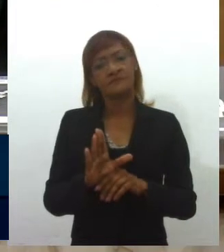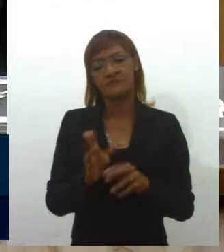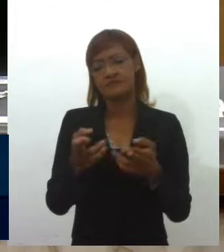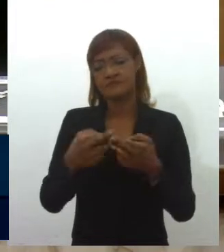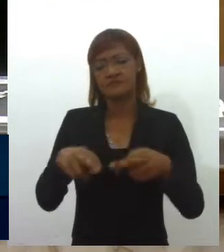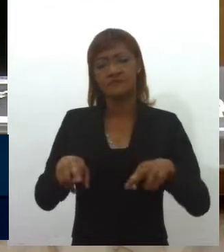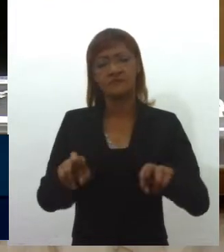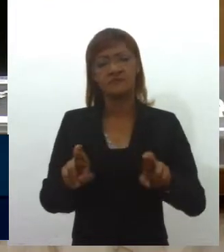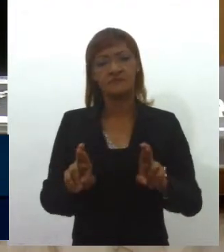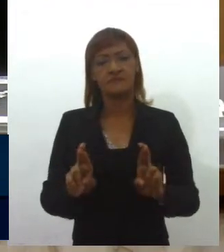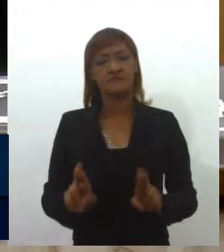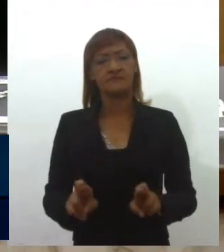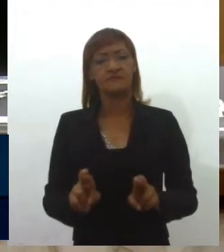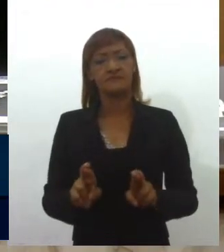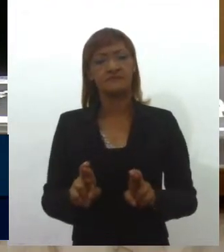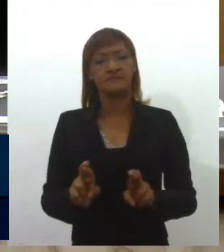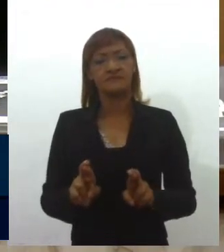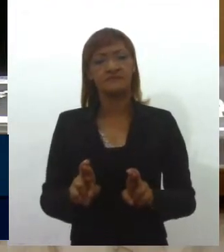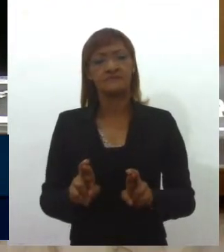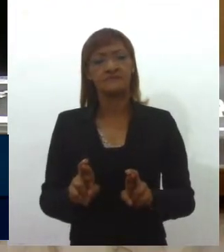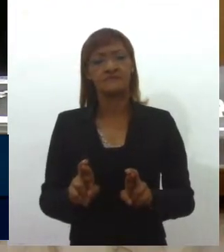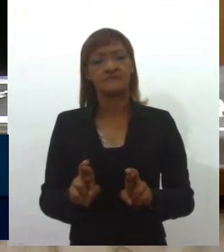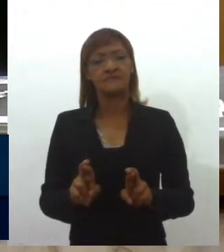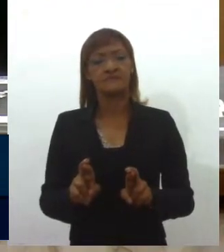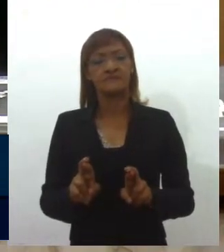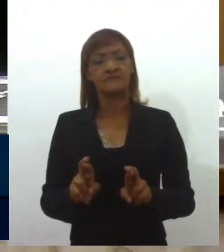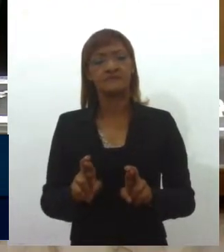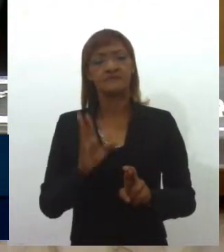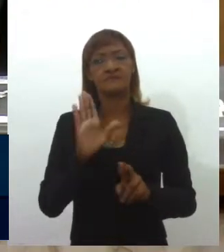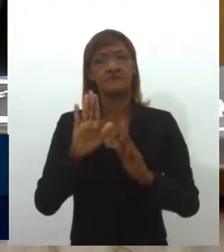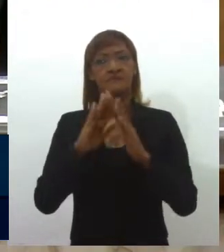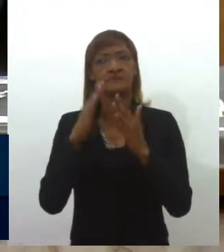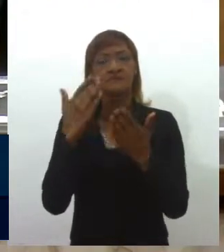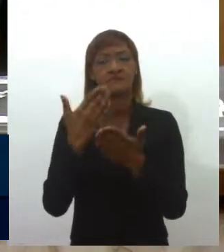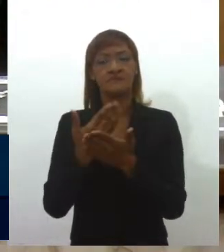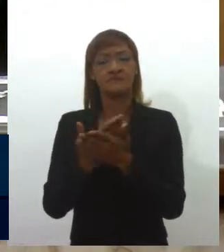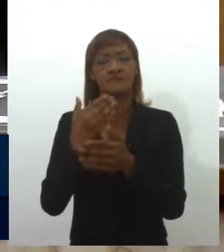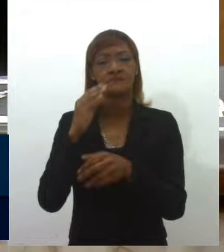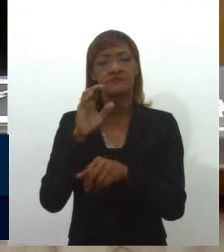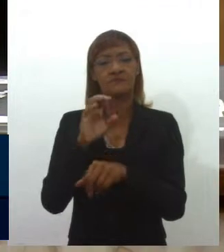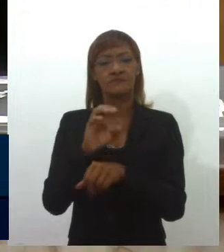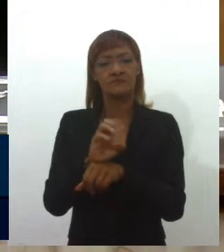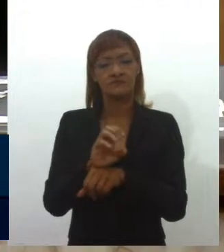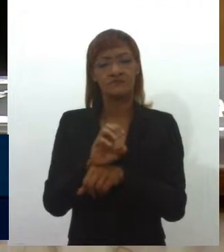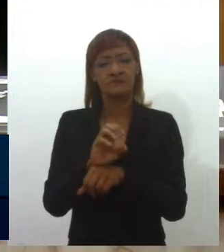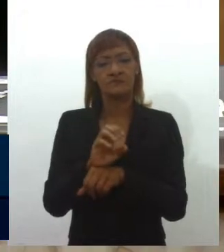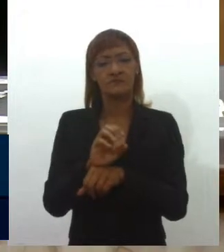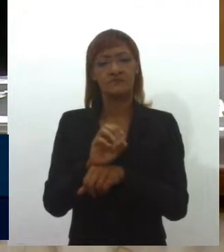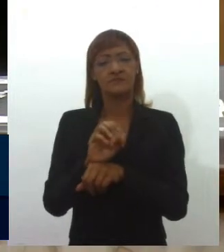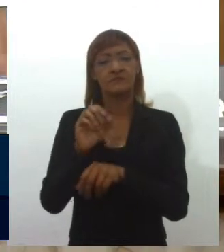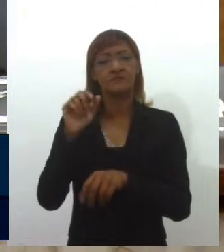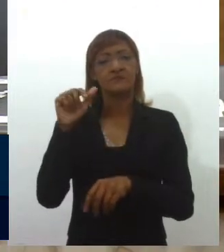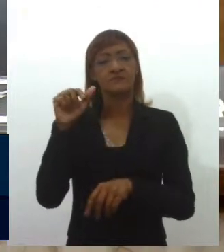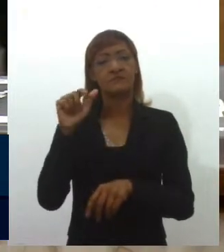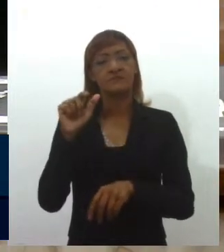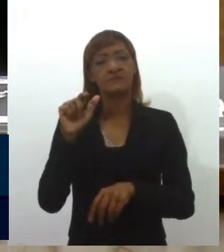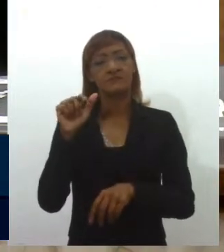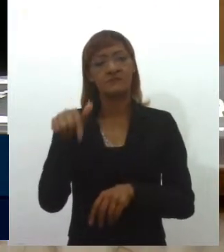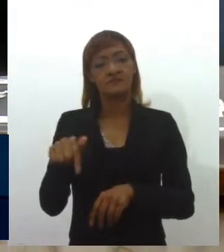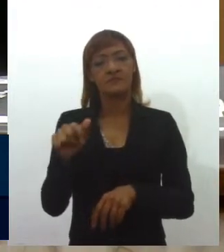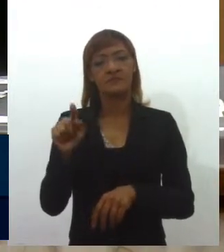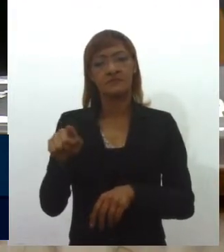necessárias à construção da sede do Colégio Estadual, deputado Guido Azevedo, do município de Areia Branca.